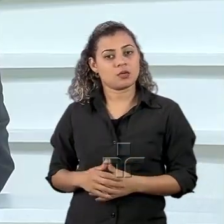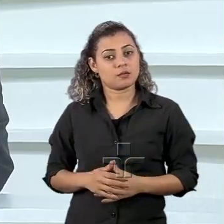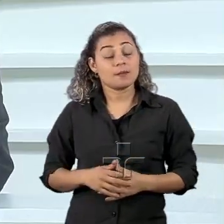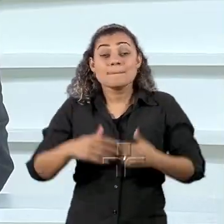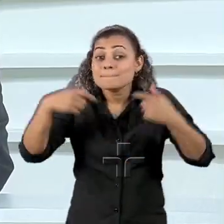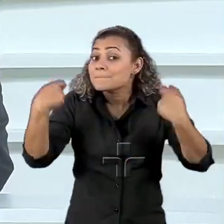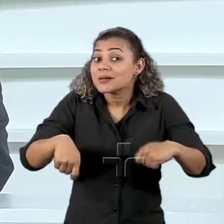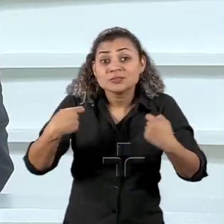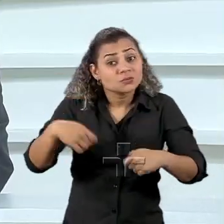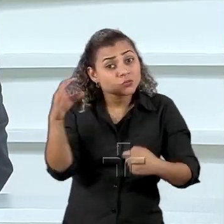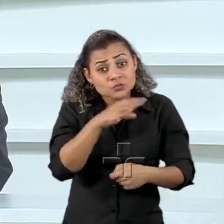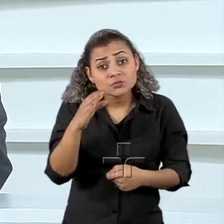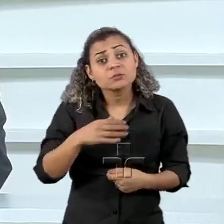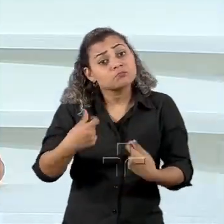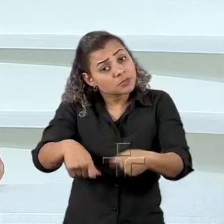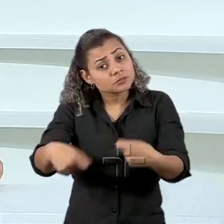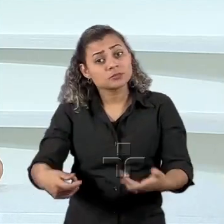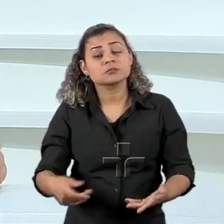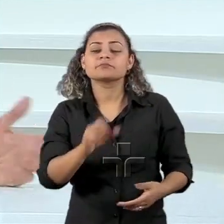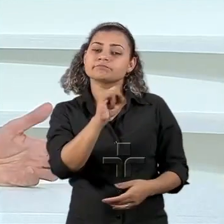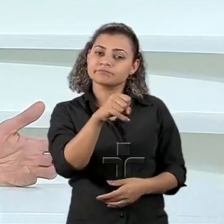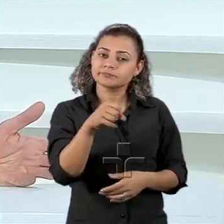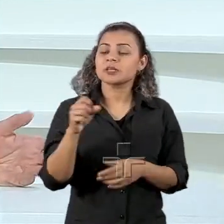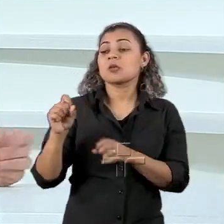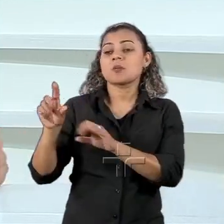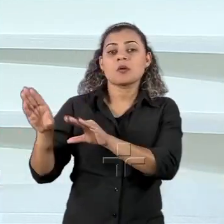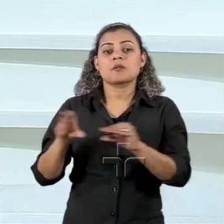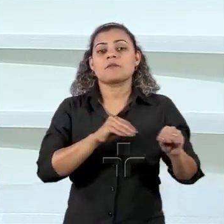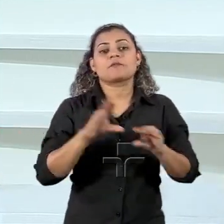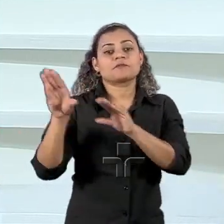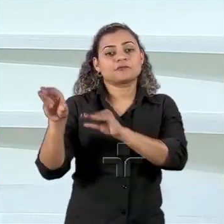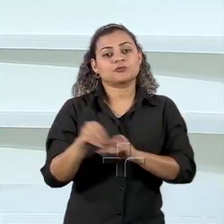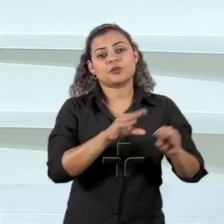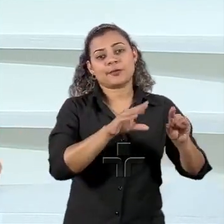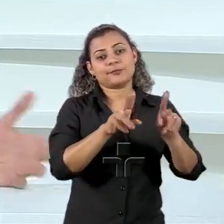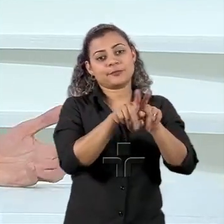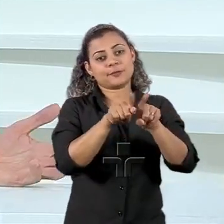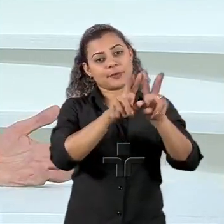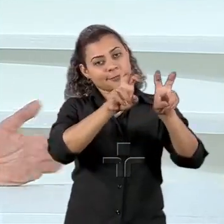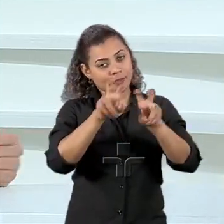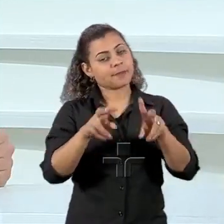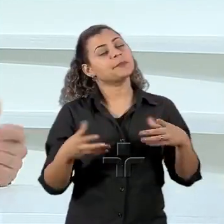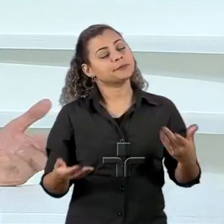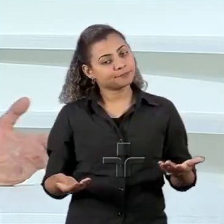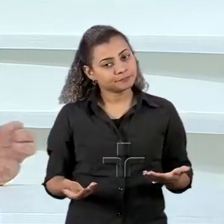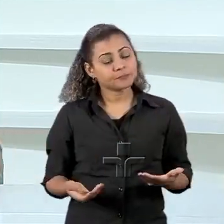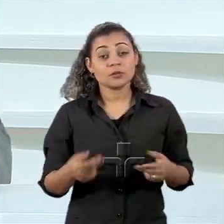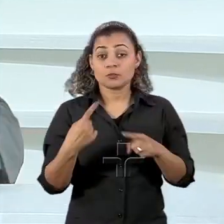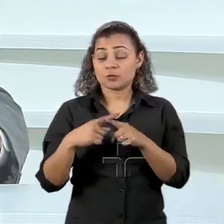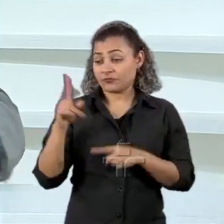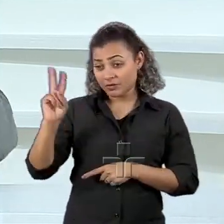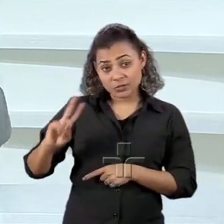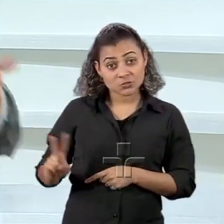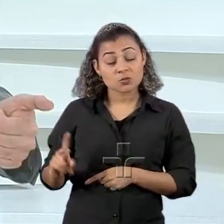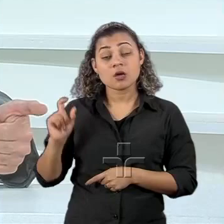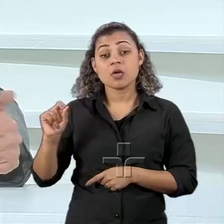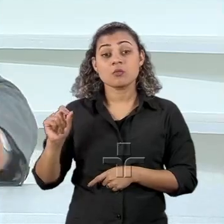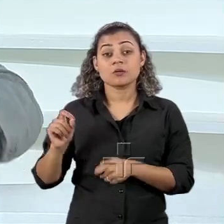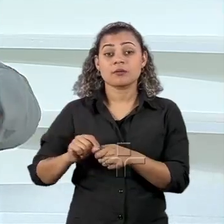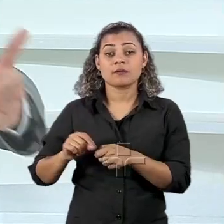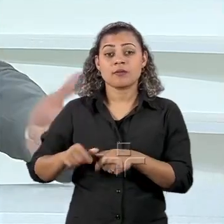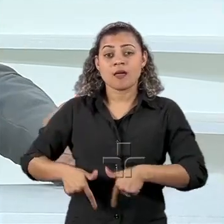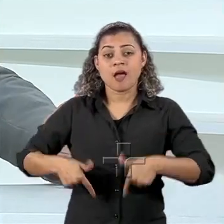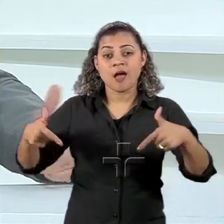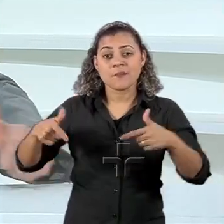precisa os refugiados e os delitos conexos porque de fato a Venezuela é hoje um grande emissor de armas